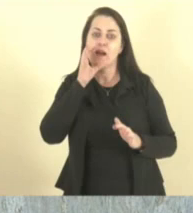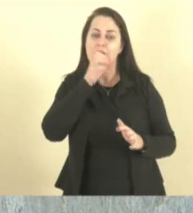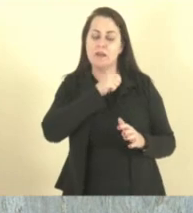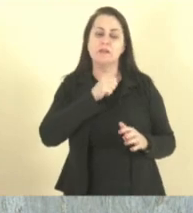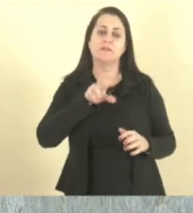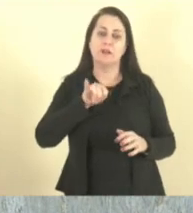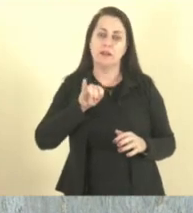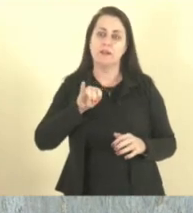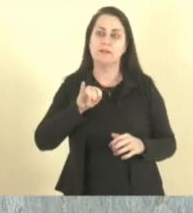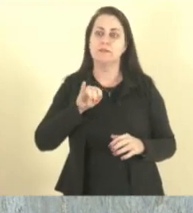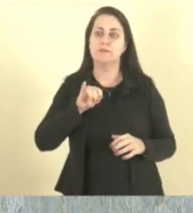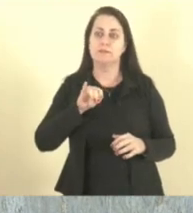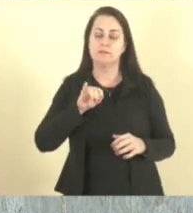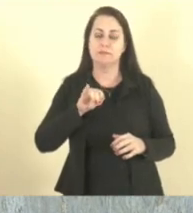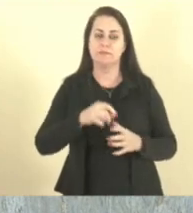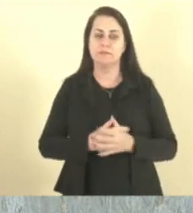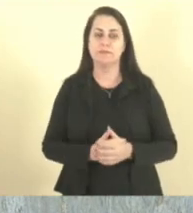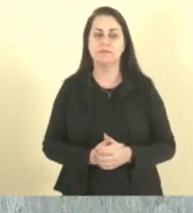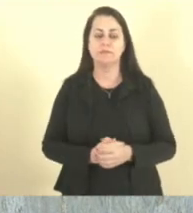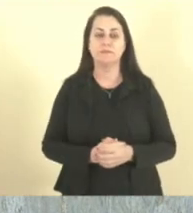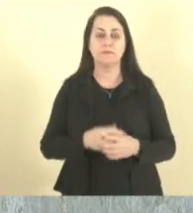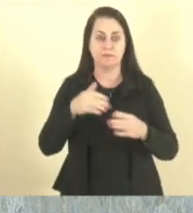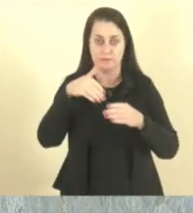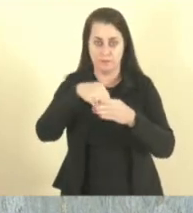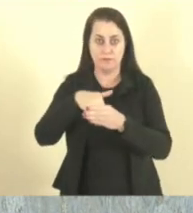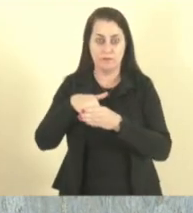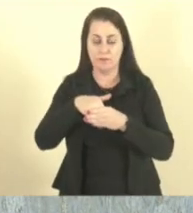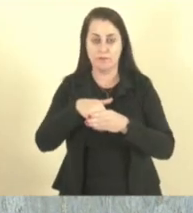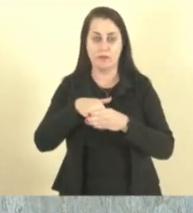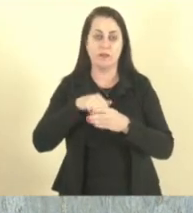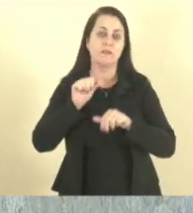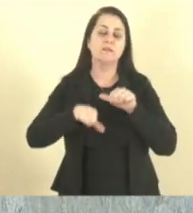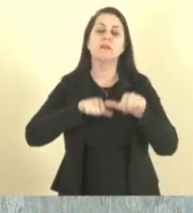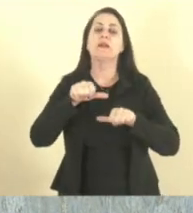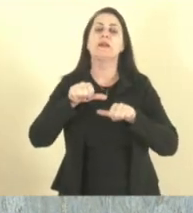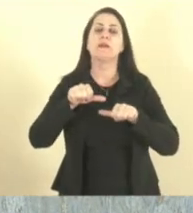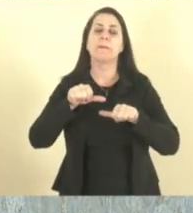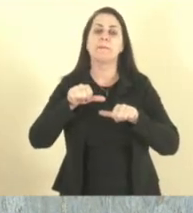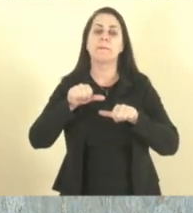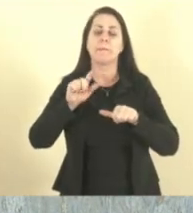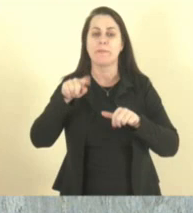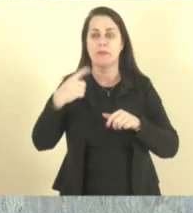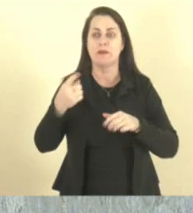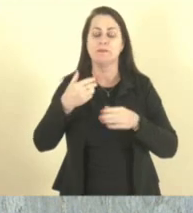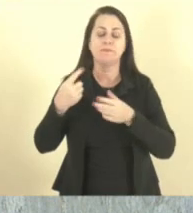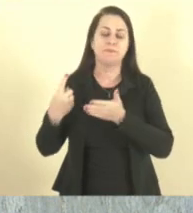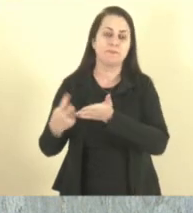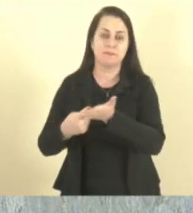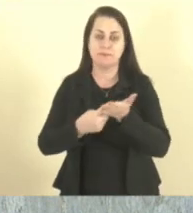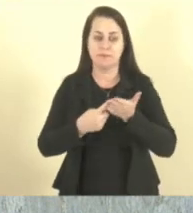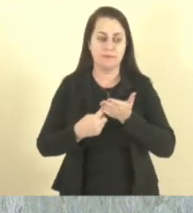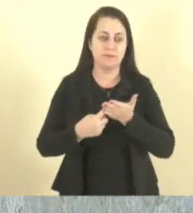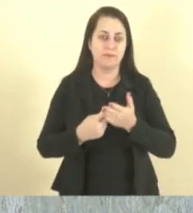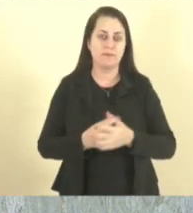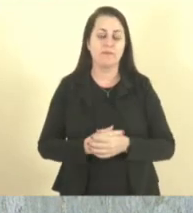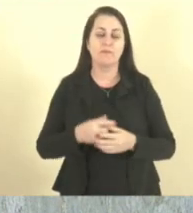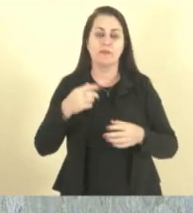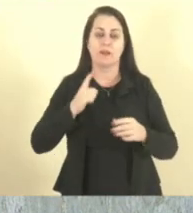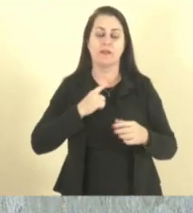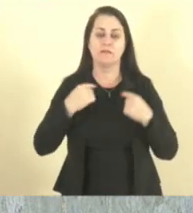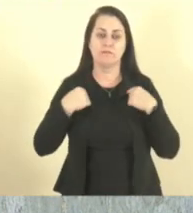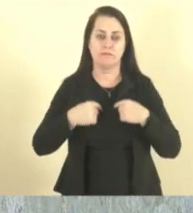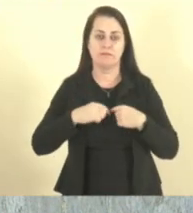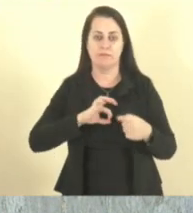brevemente, esse voto na mesa diretora para depois submeter ao plenário e a poder ter aí a medalha